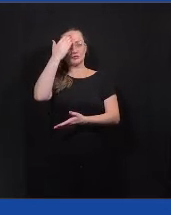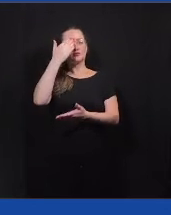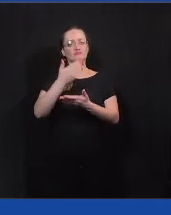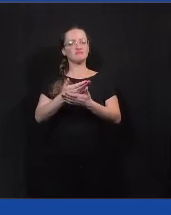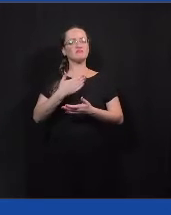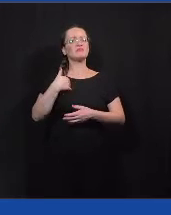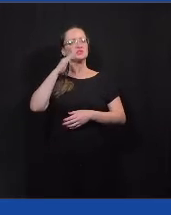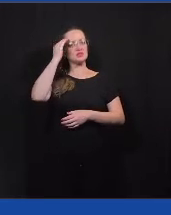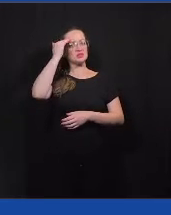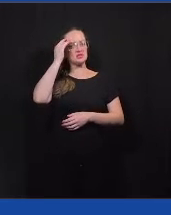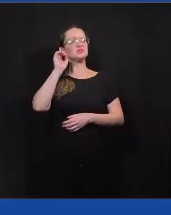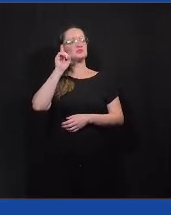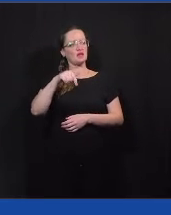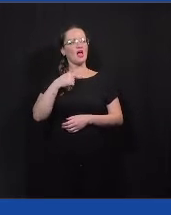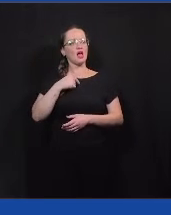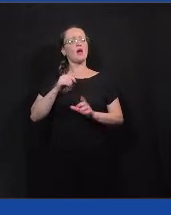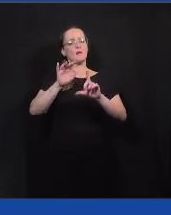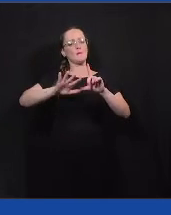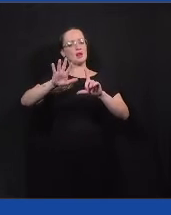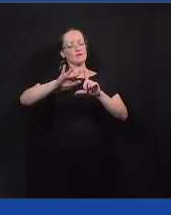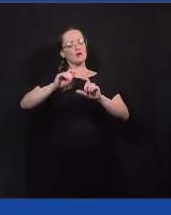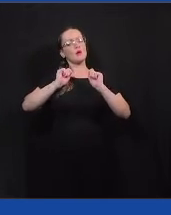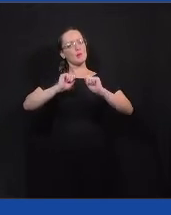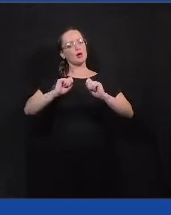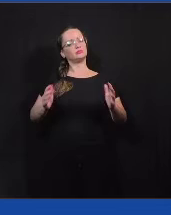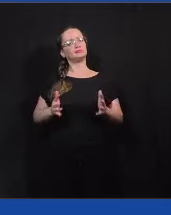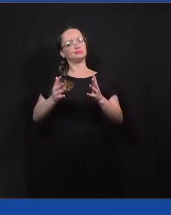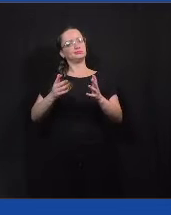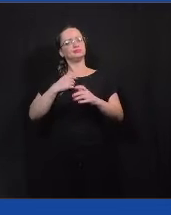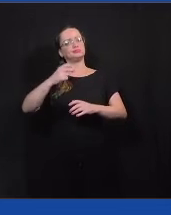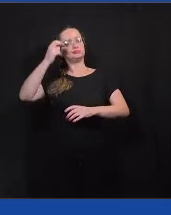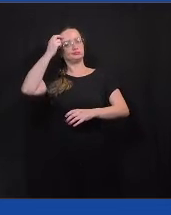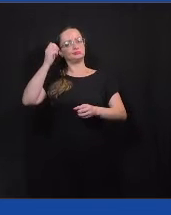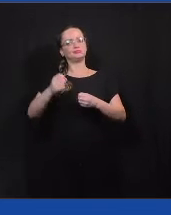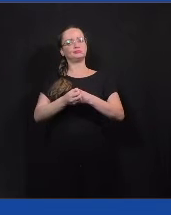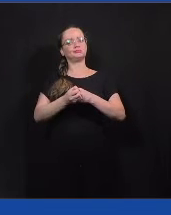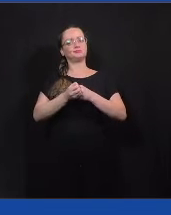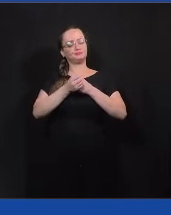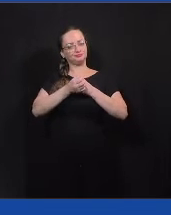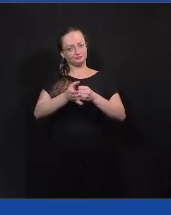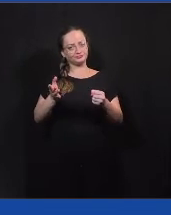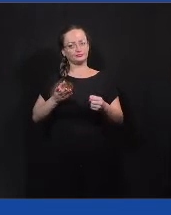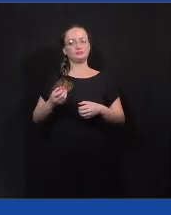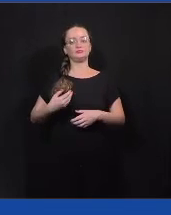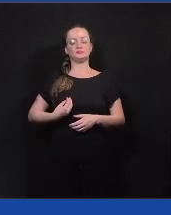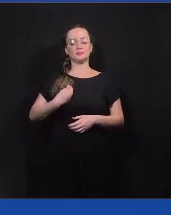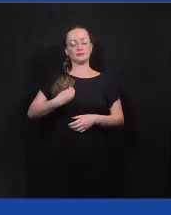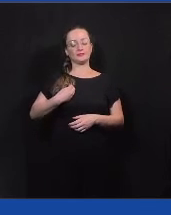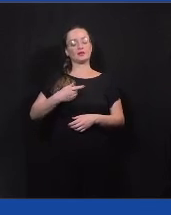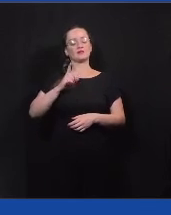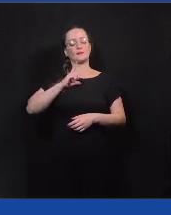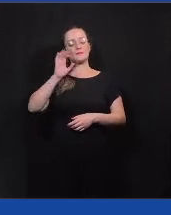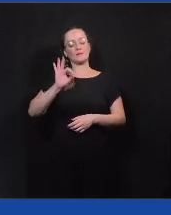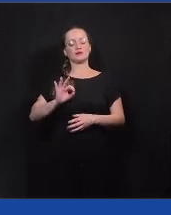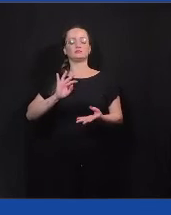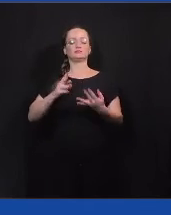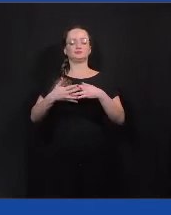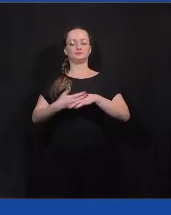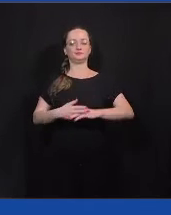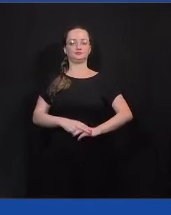isso, que é uma plataforma para fomentar a cultura democrática e para fortalecer a cidadania. Pode passar.